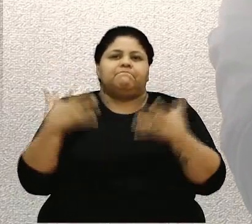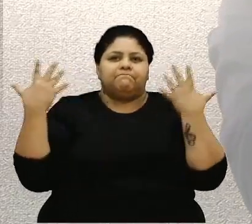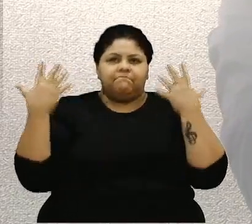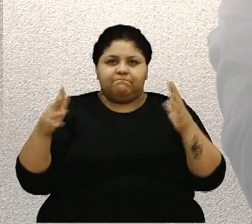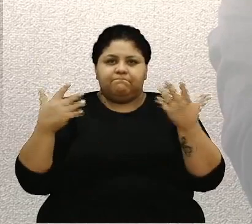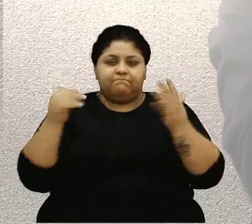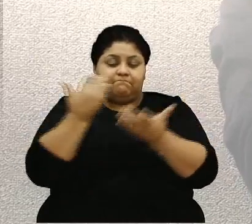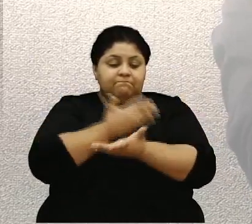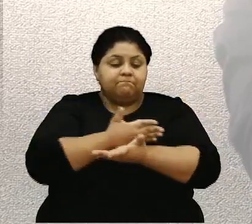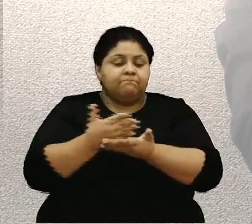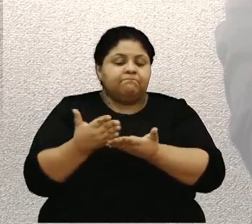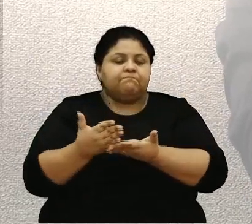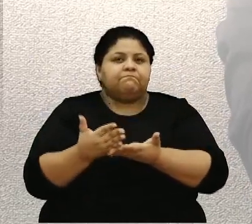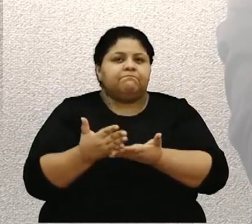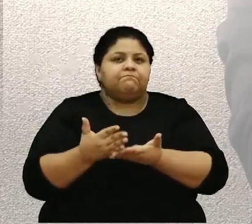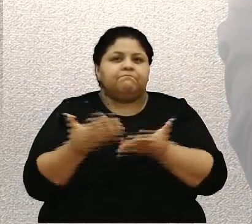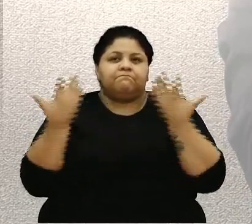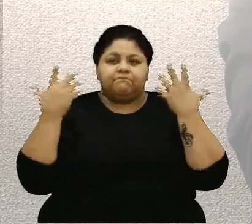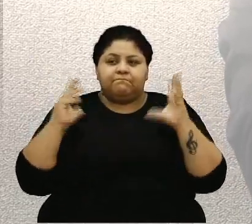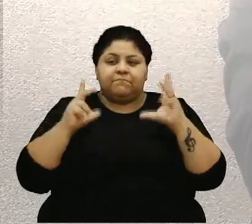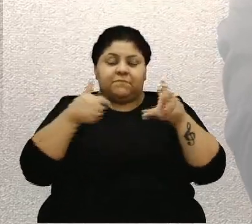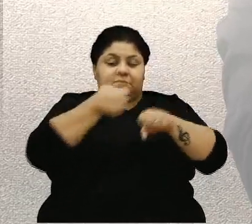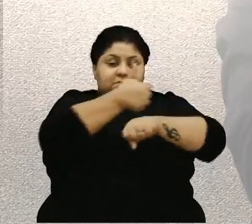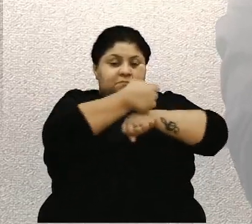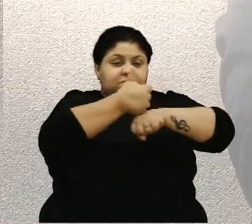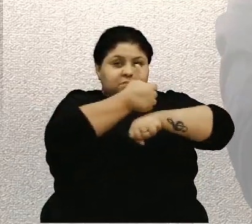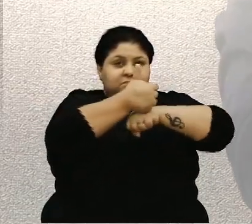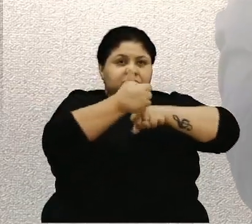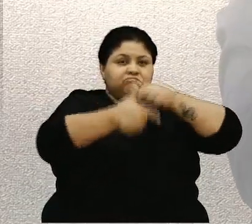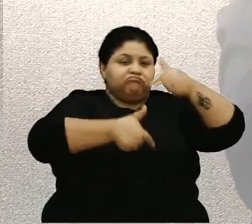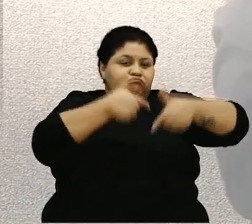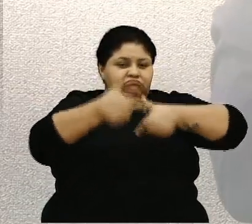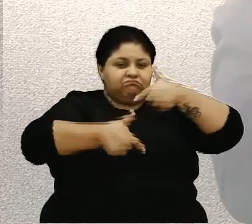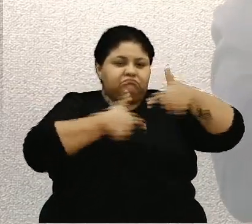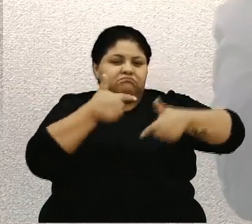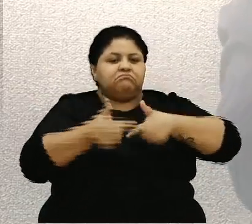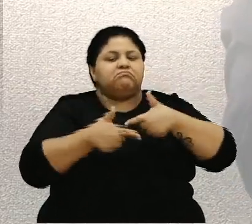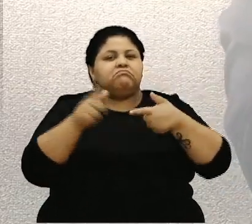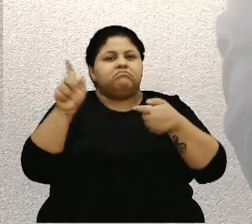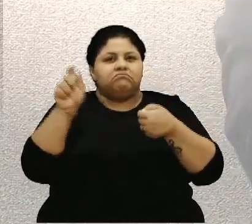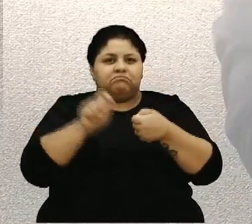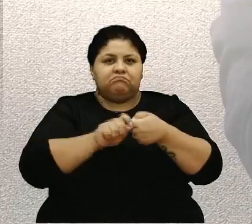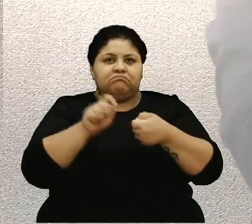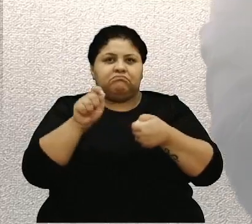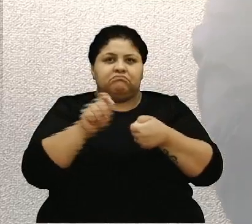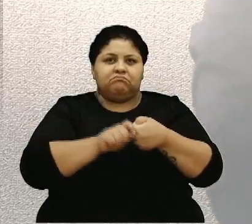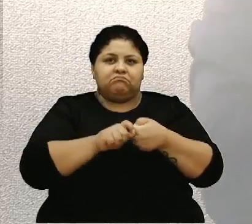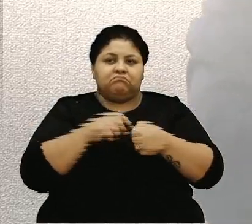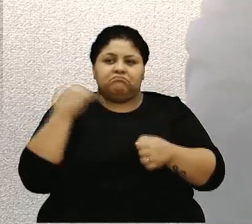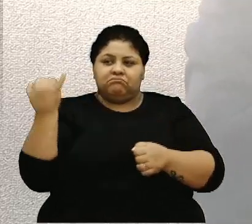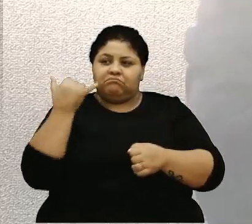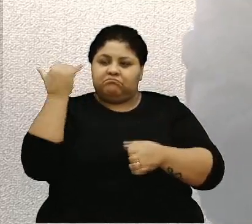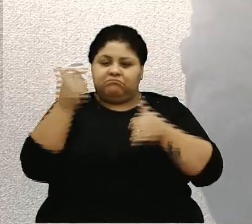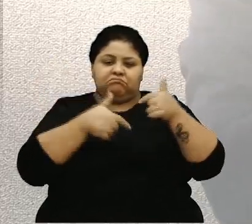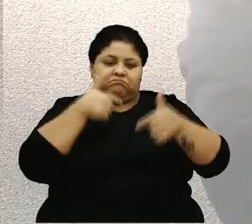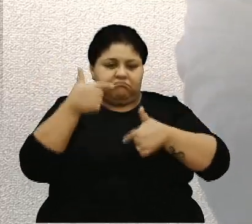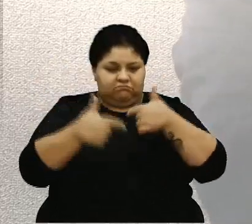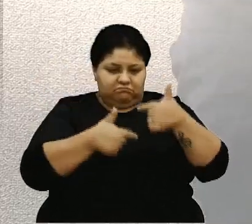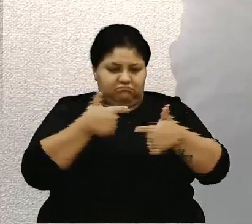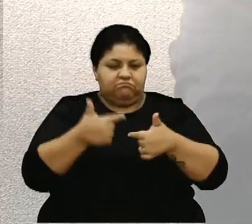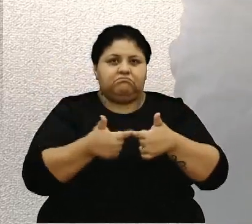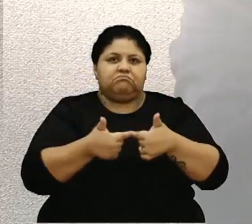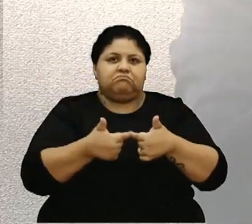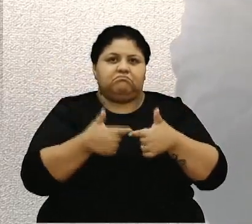essa iniciativa, parabéns a todos os profissionais que lá trabalharão, realizando esse importante trabalho à